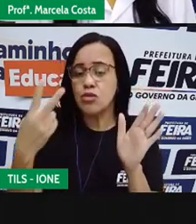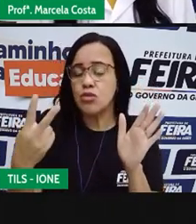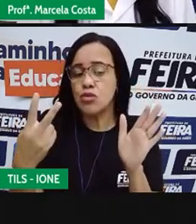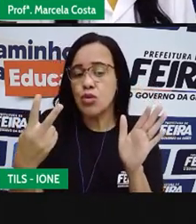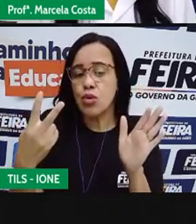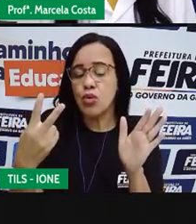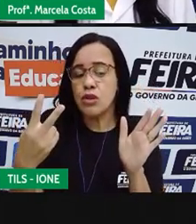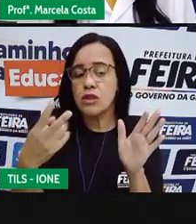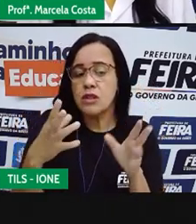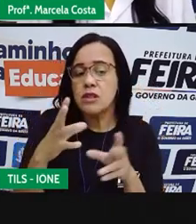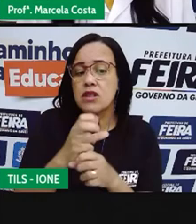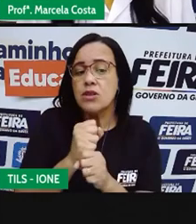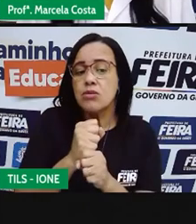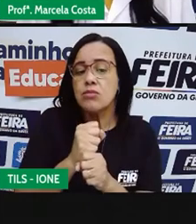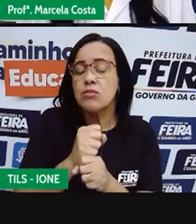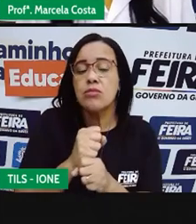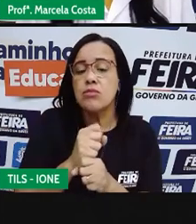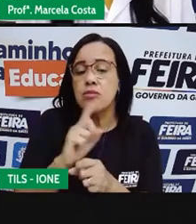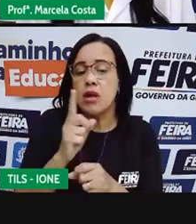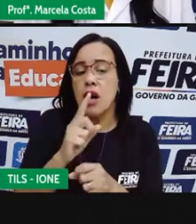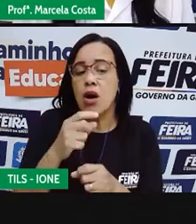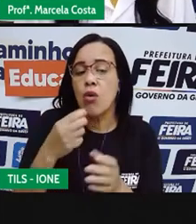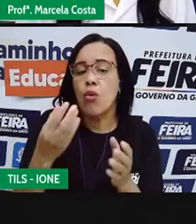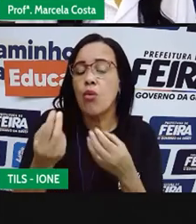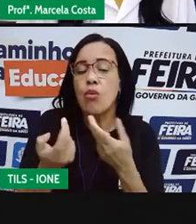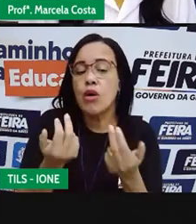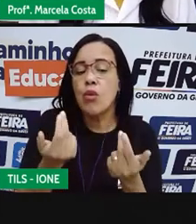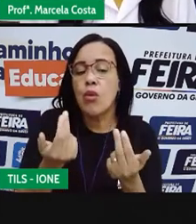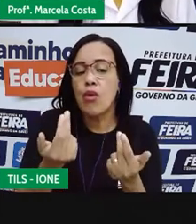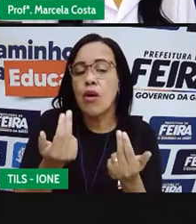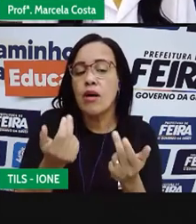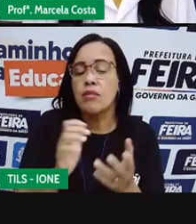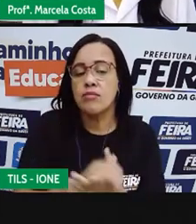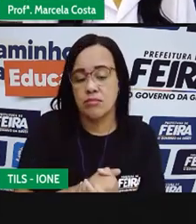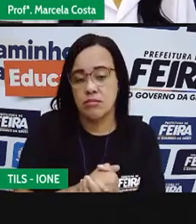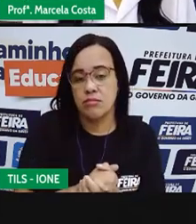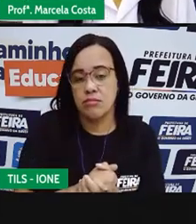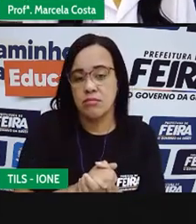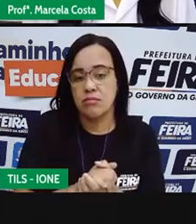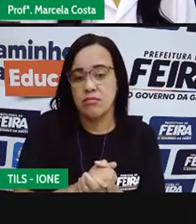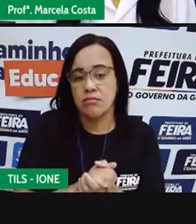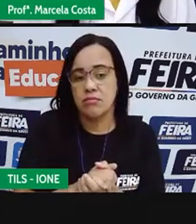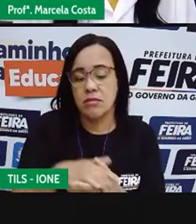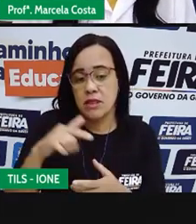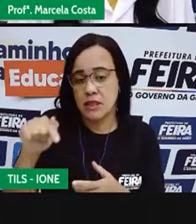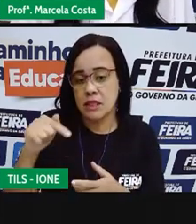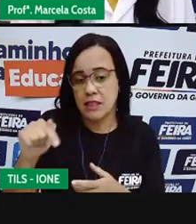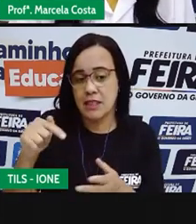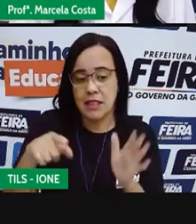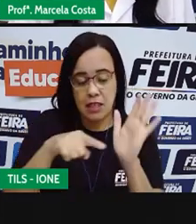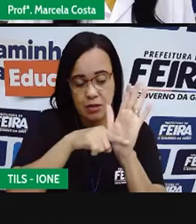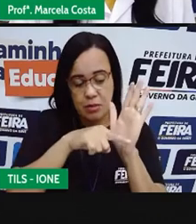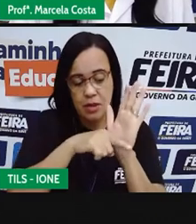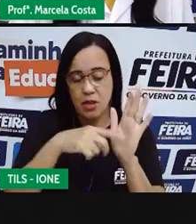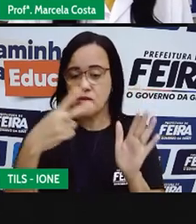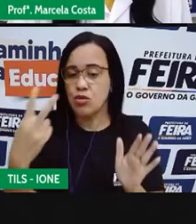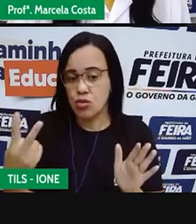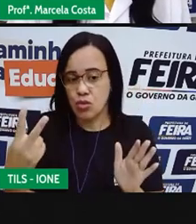igual vai ser igual a o número 15